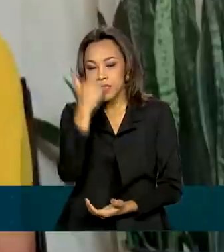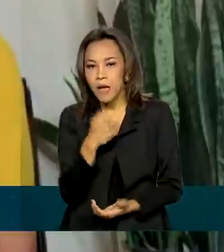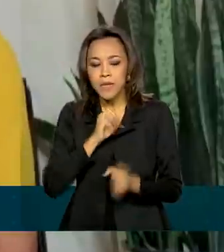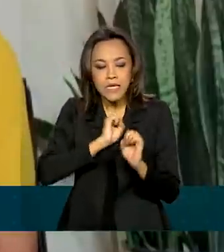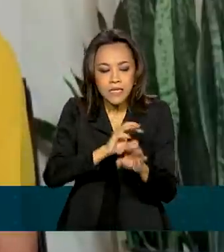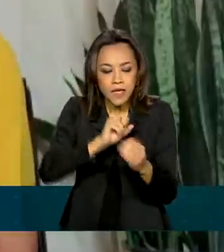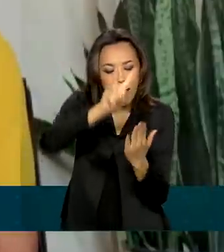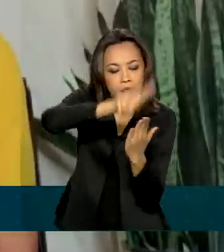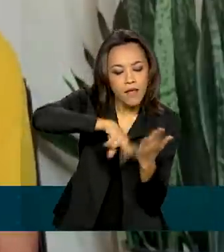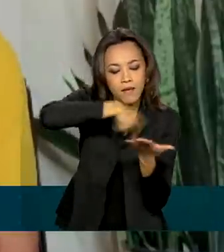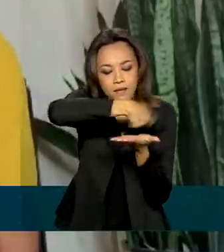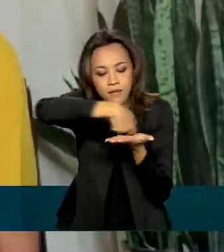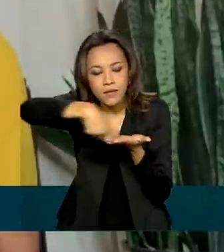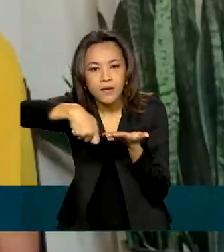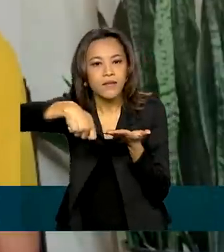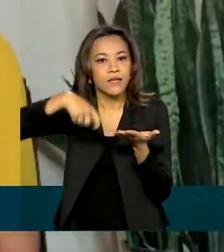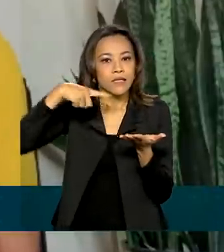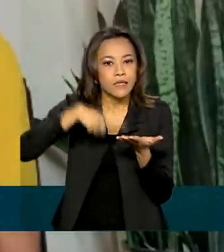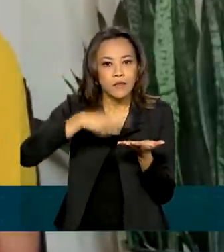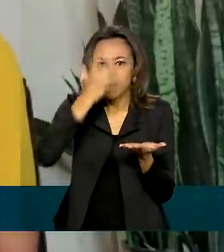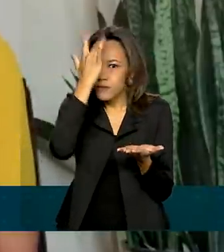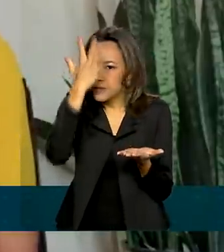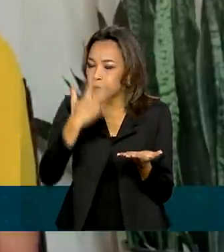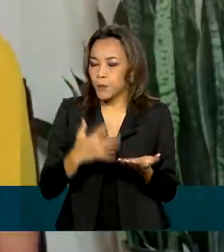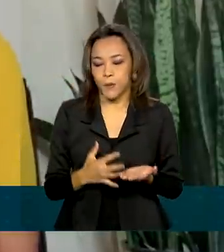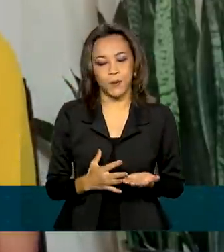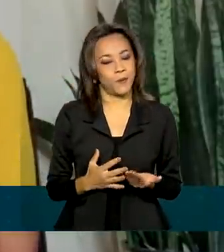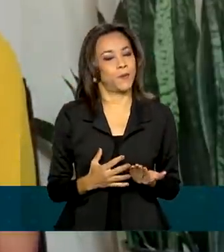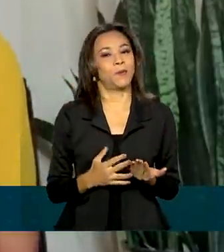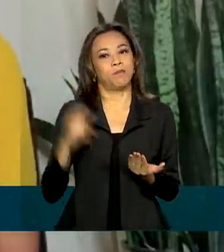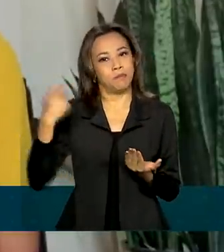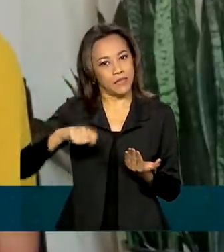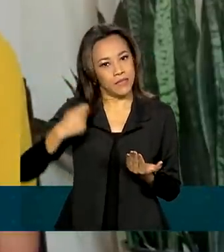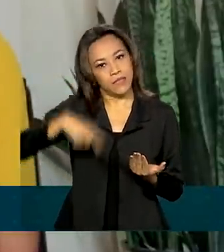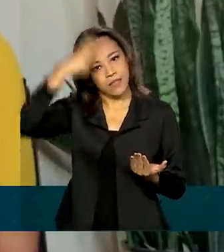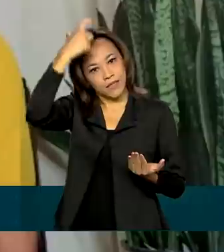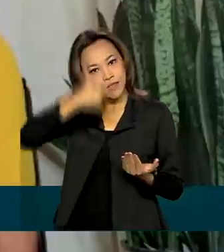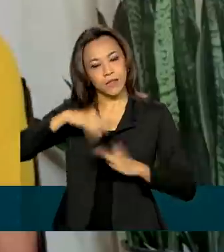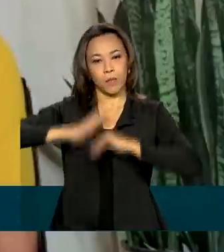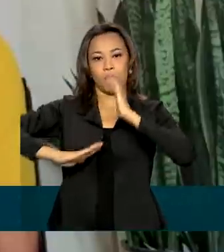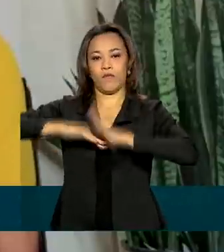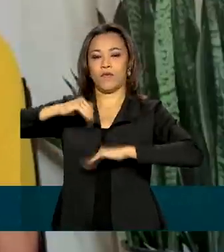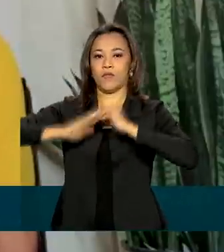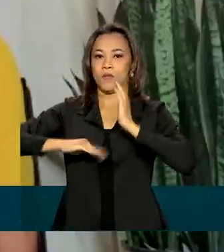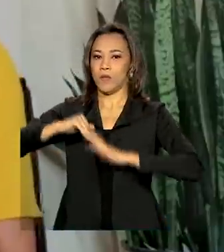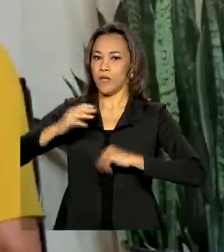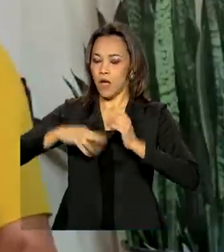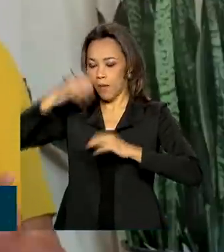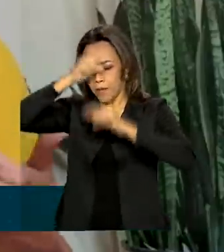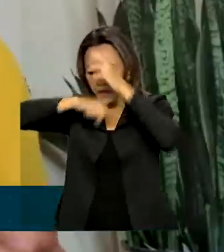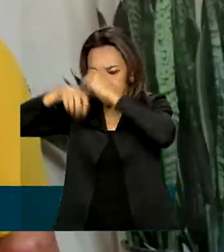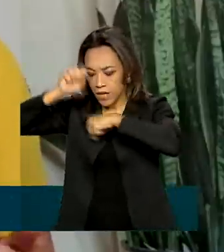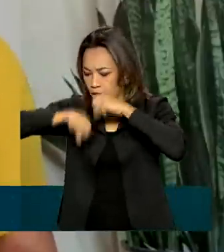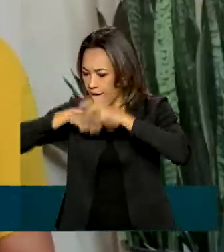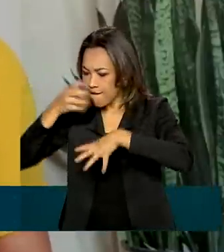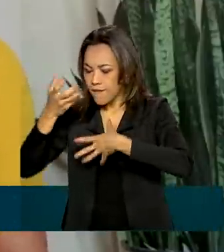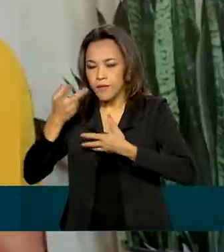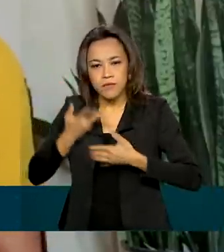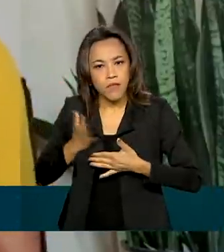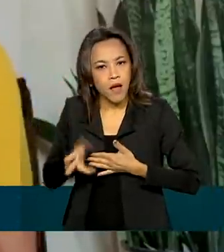é um processo complexo que requer qualificação permanente, investimento